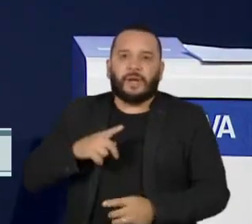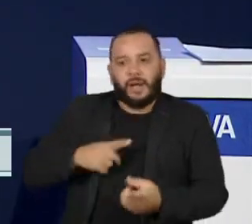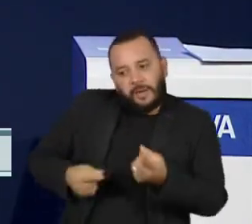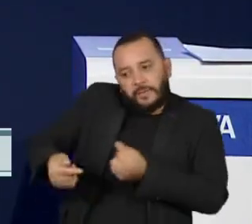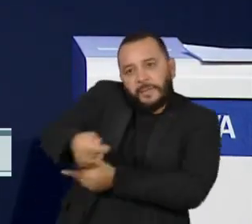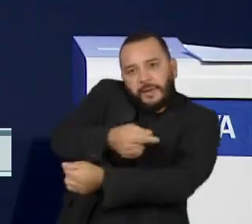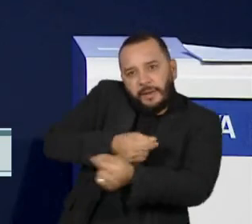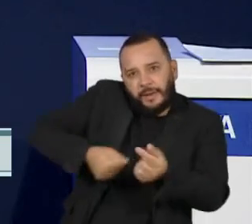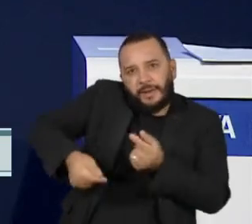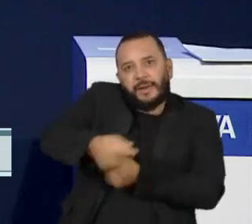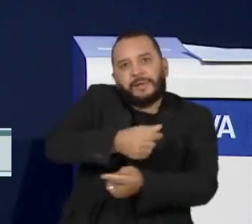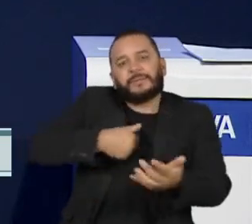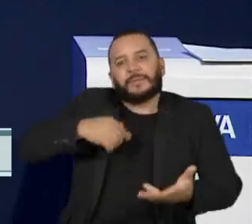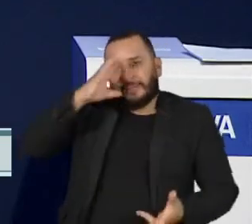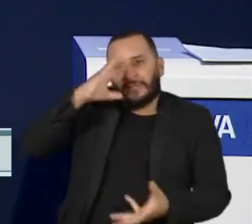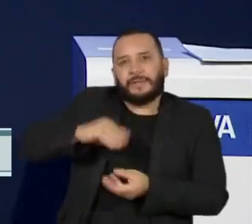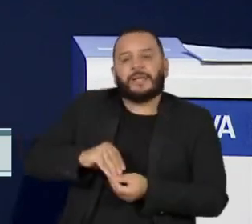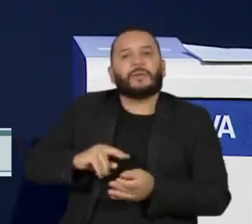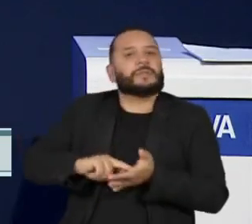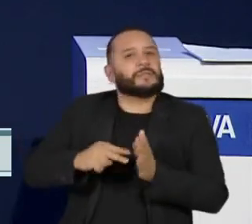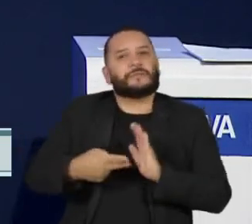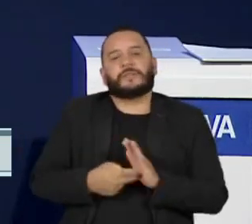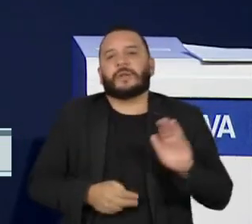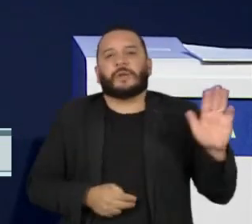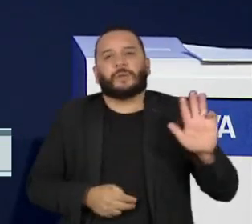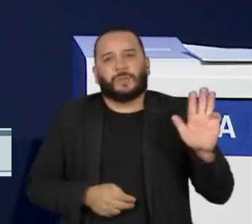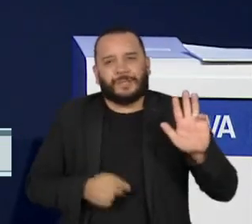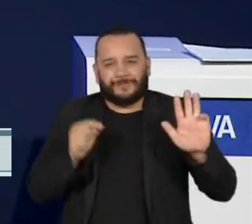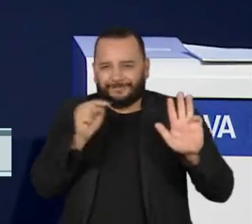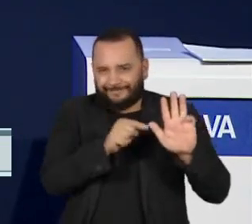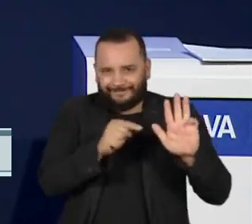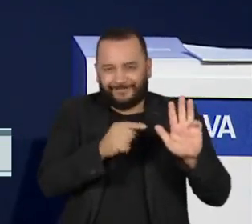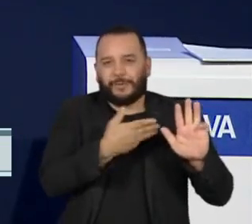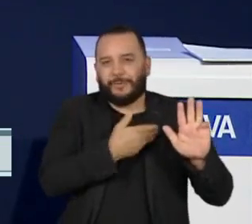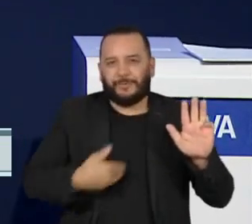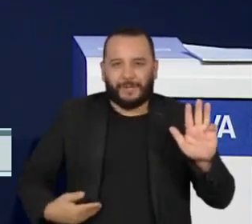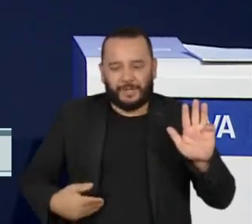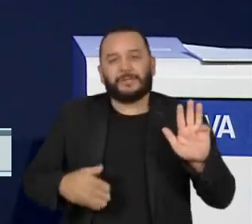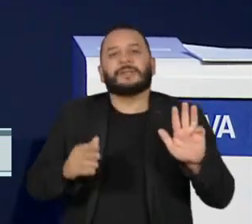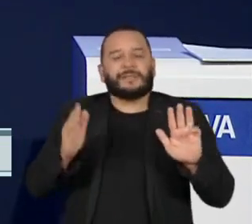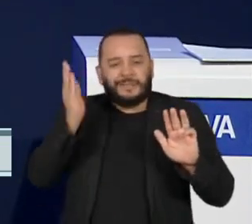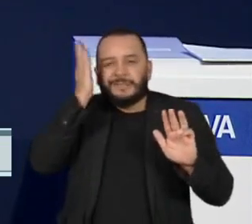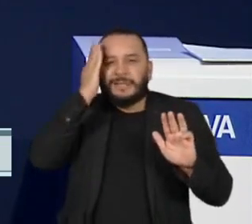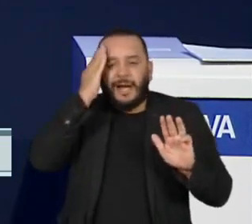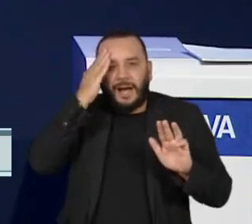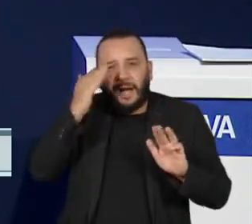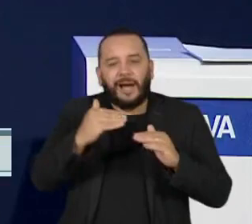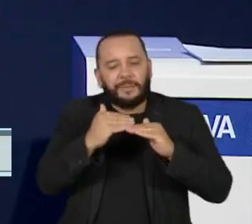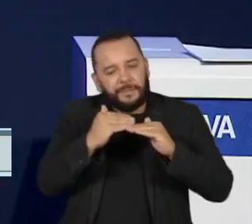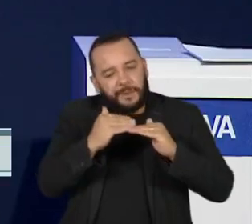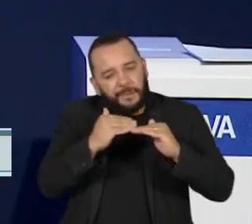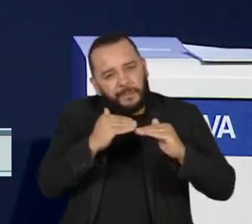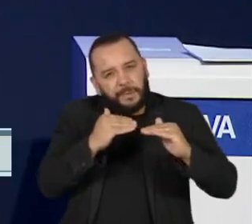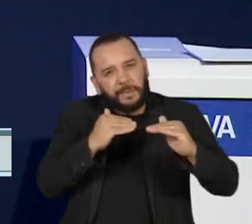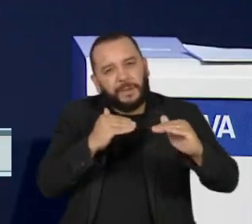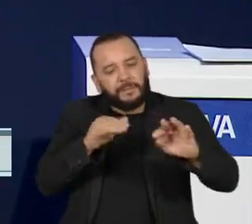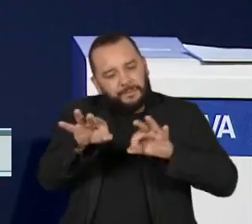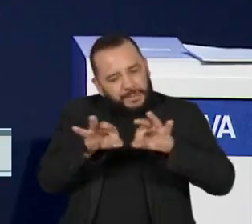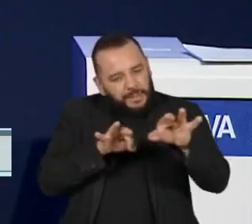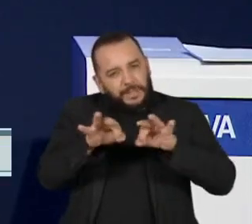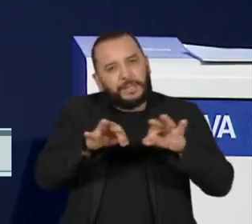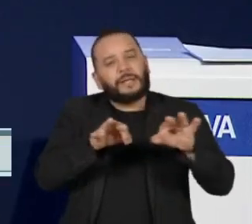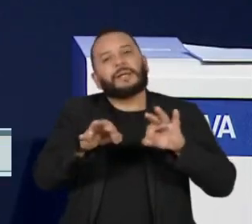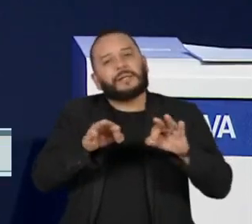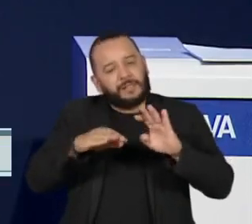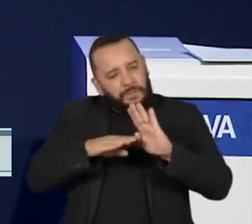o que significa o governo Lula. Estabilidade, previsibilidade, um plano de desenvolvimento